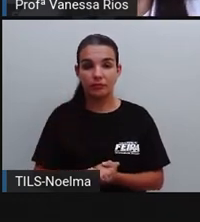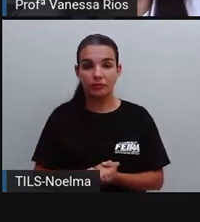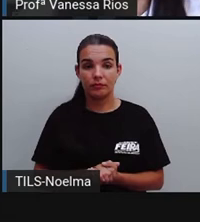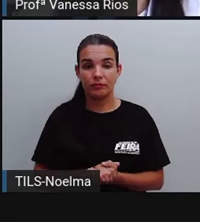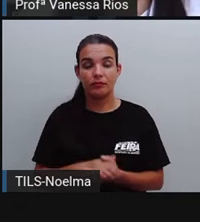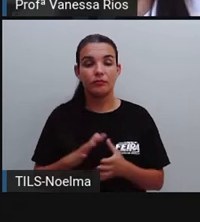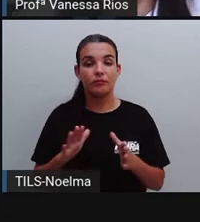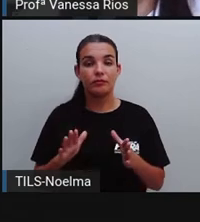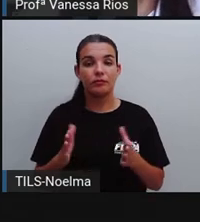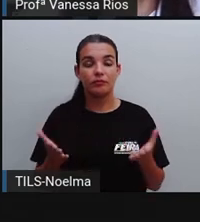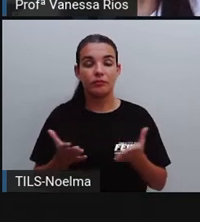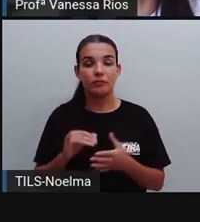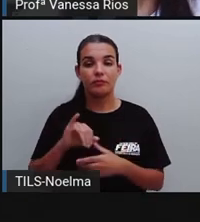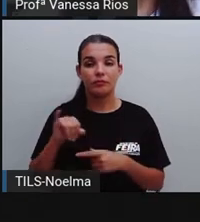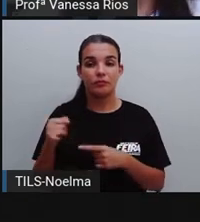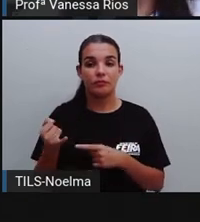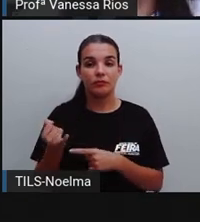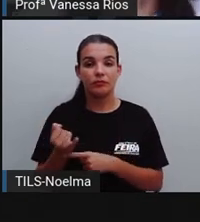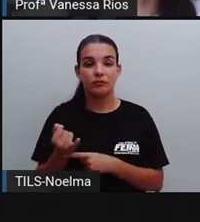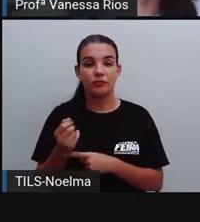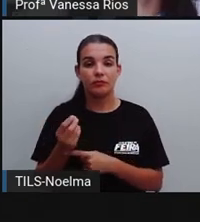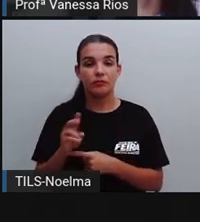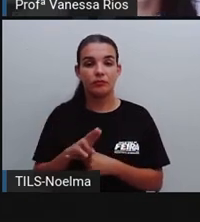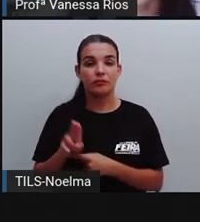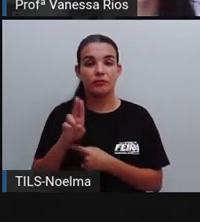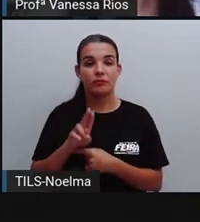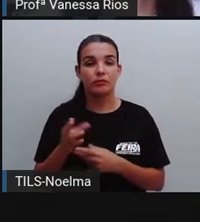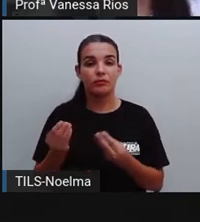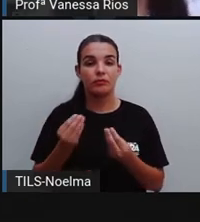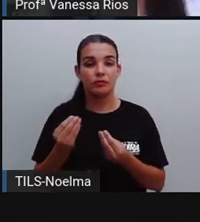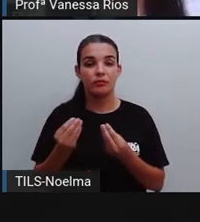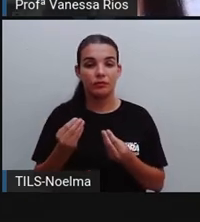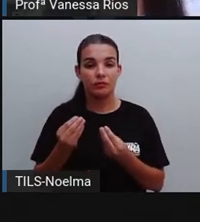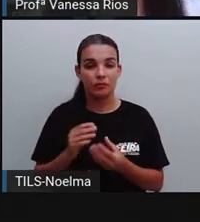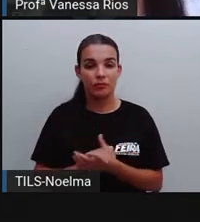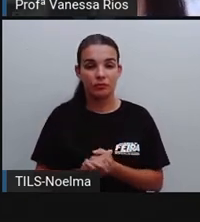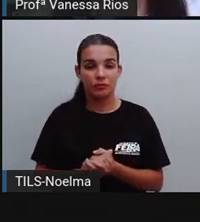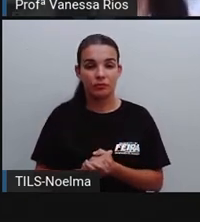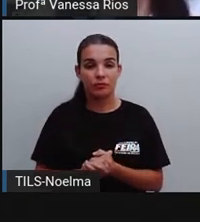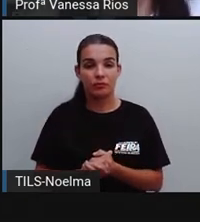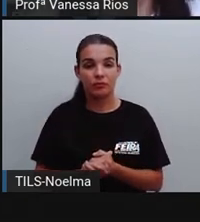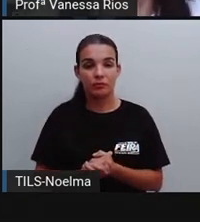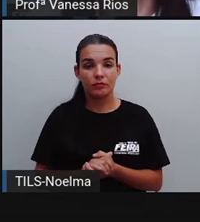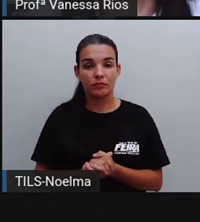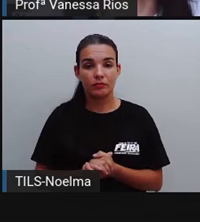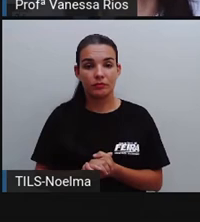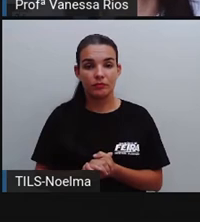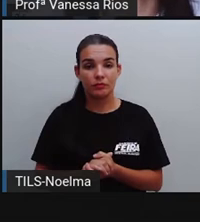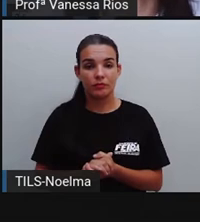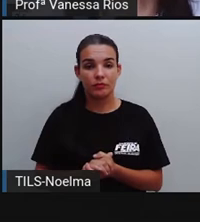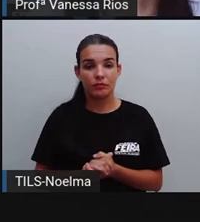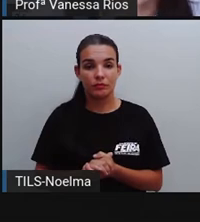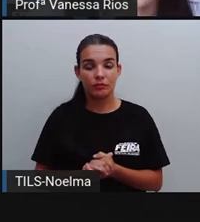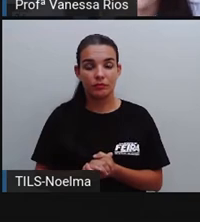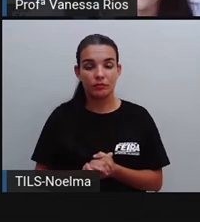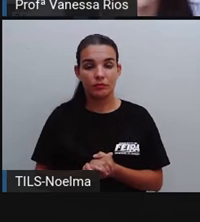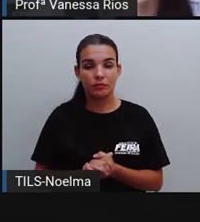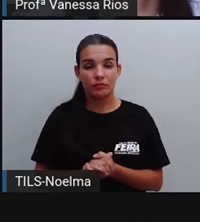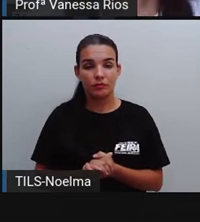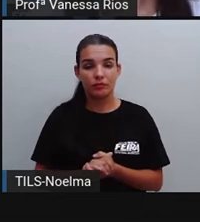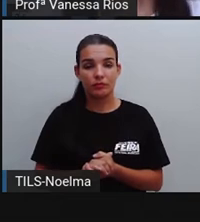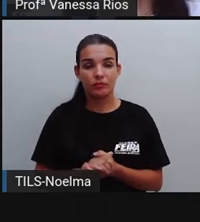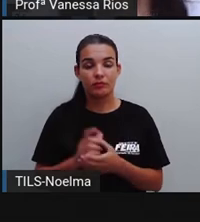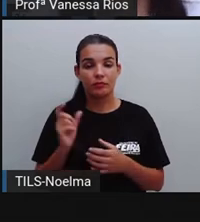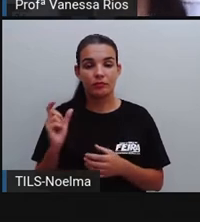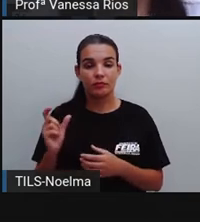E quando é que a gente utiliza a letra G ou J, né? Por sua vez, é utilizado nas seguintes situações.